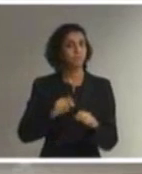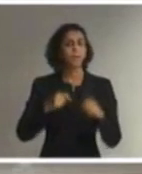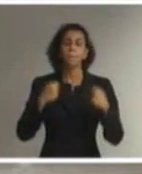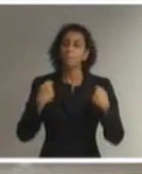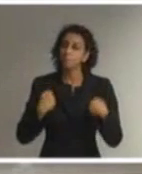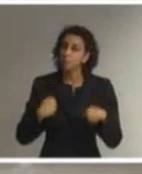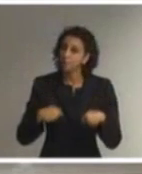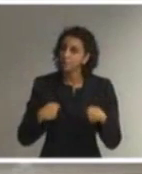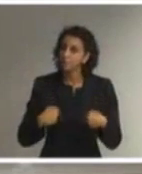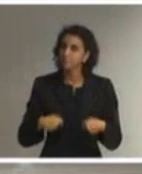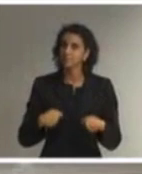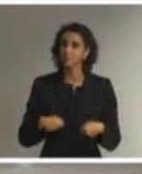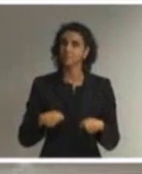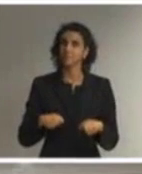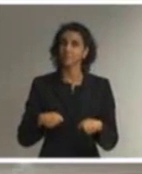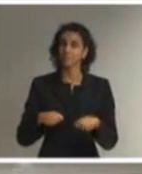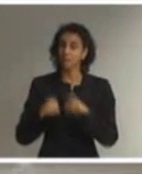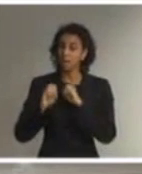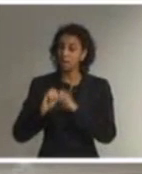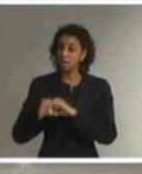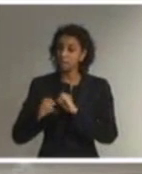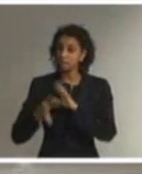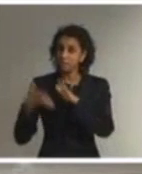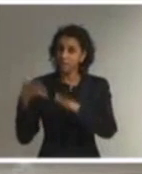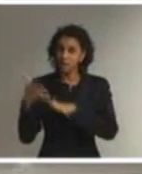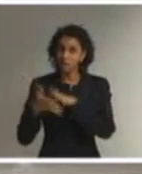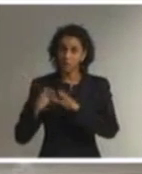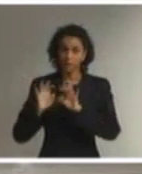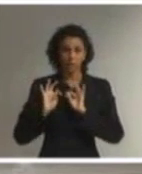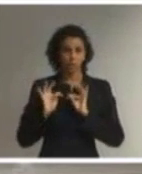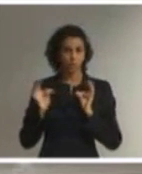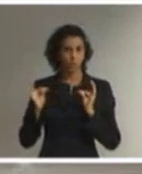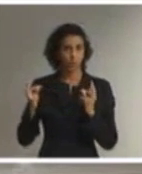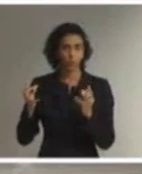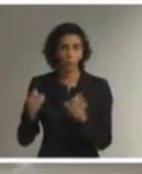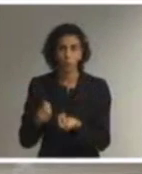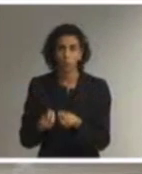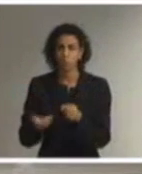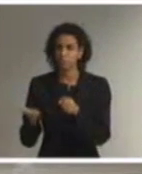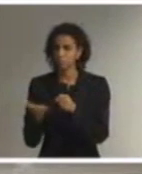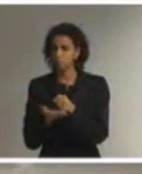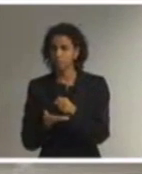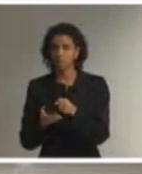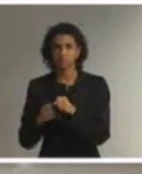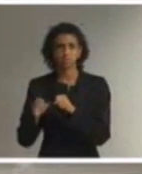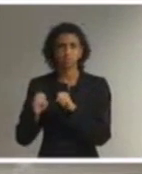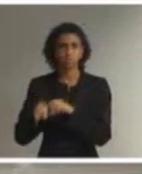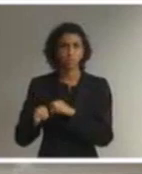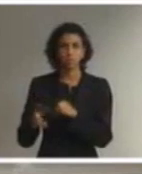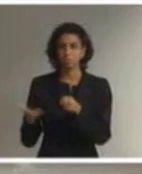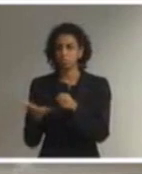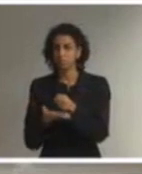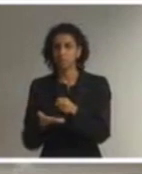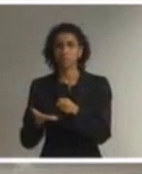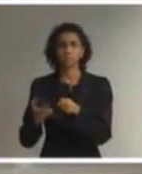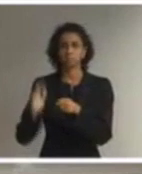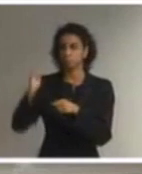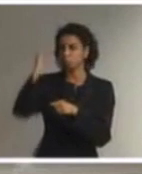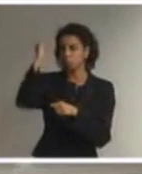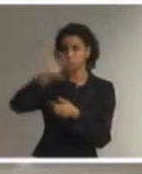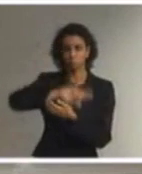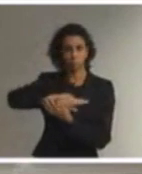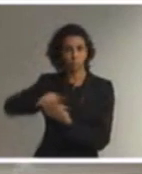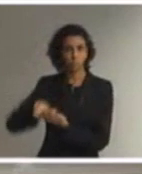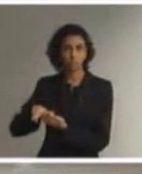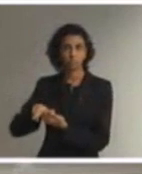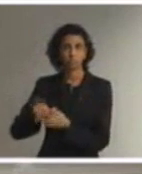ensino da Libras em todos os níveis e modalidades de ensino. E não é à toa que